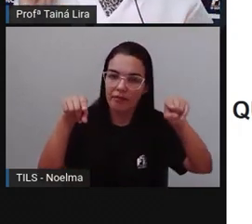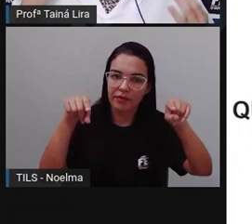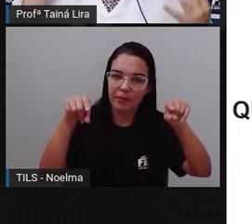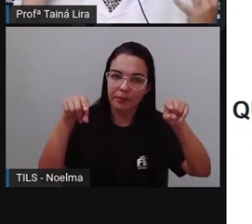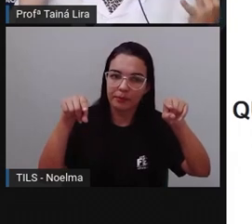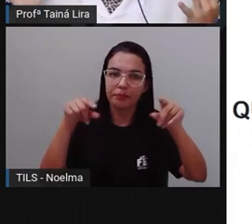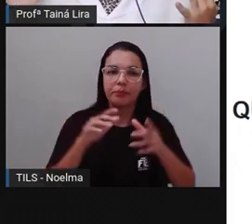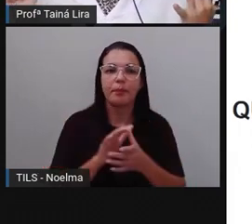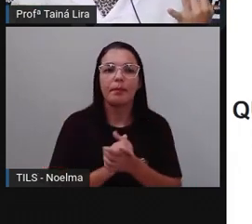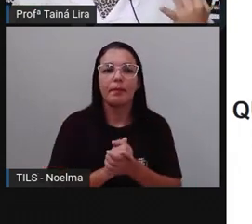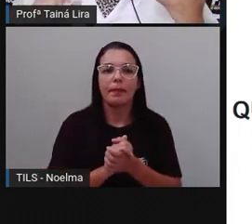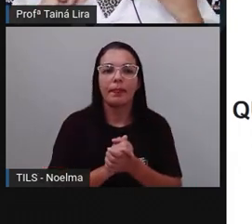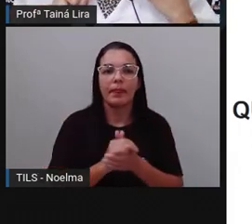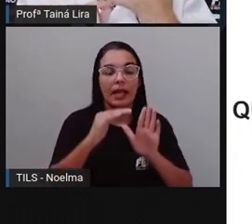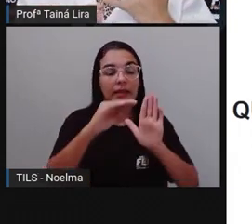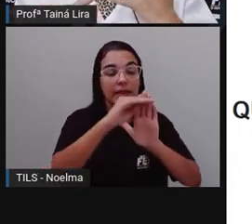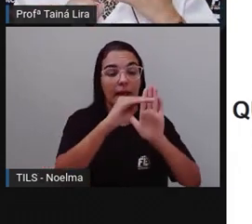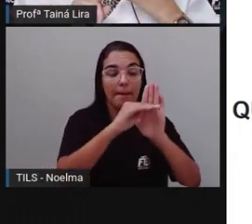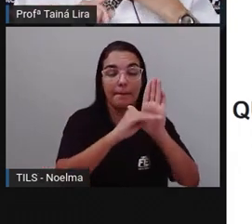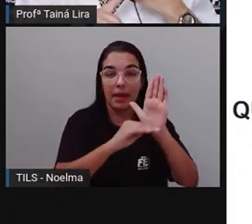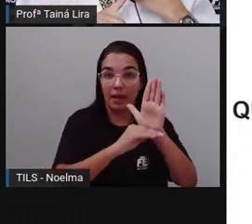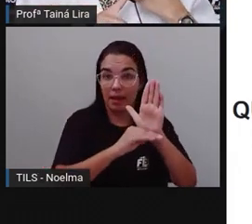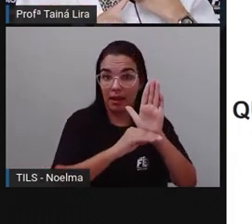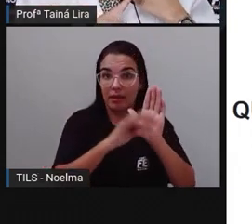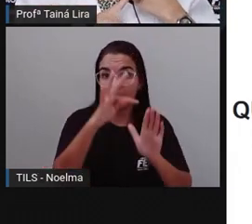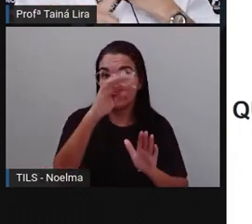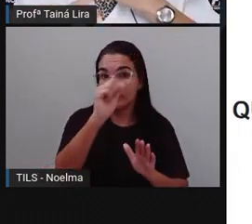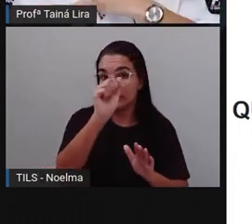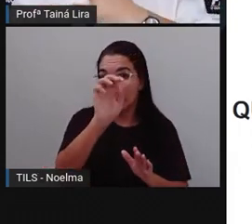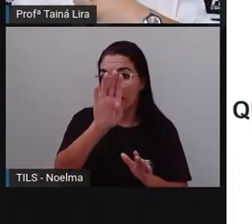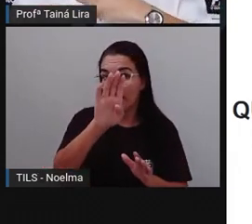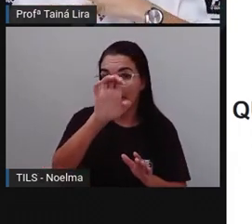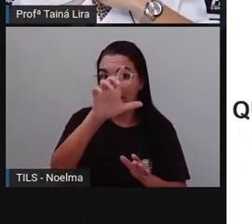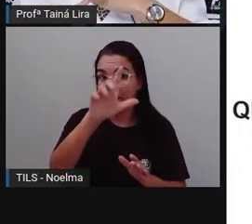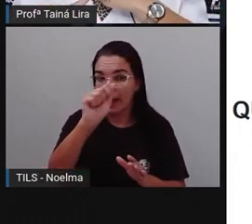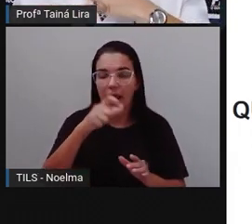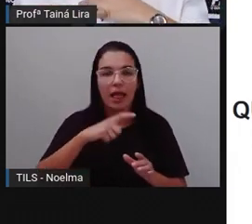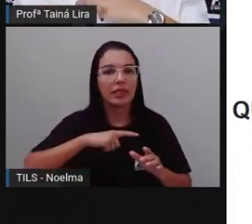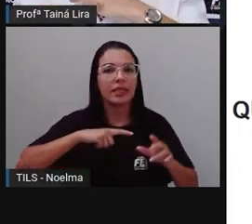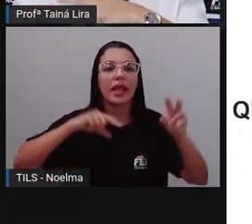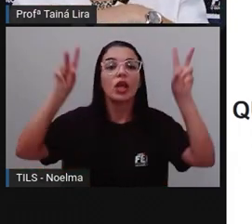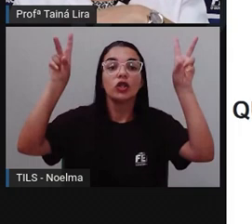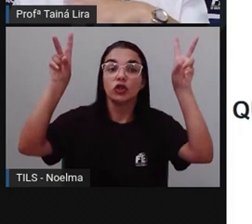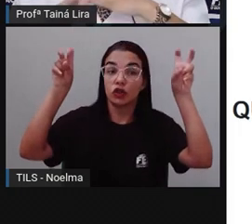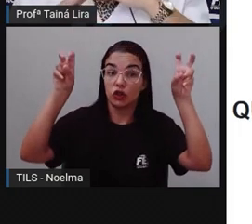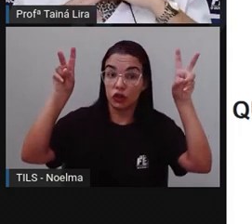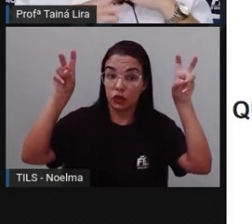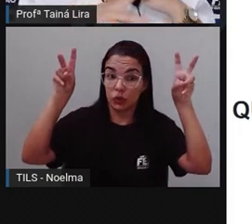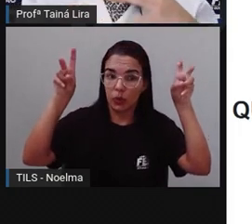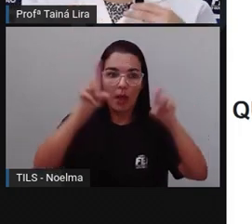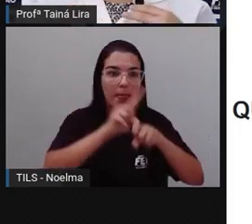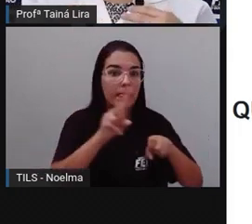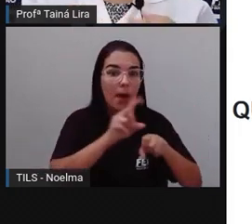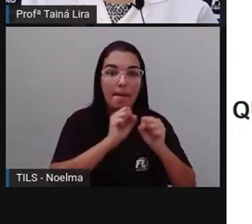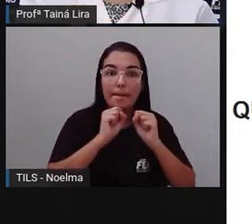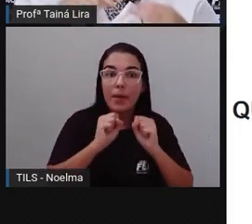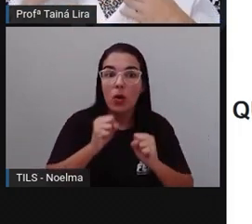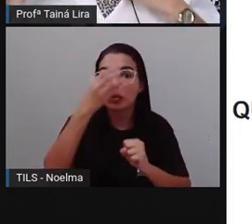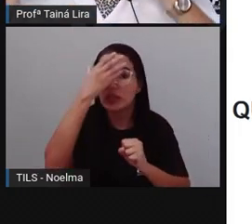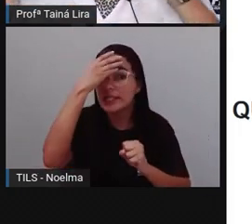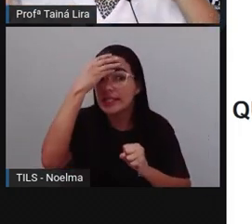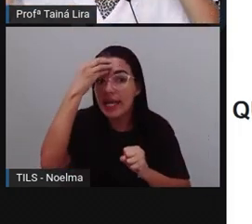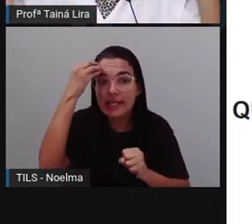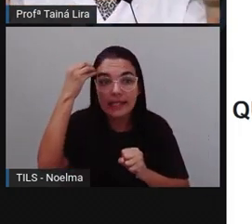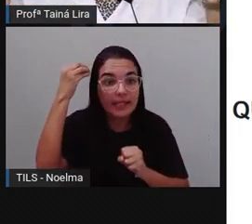gráfico, A tabela e o gráfico, Tem o que? Para um título, Não pode deixar, Né? De colocar o título,